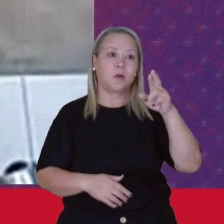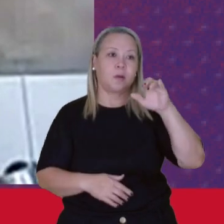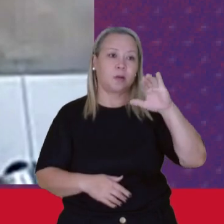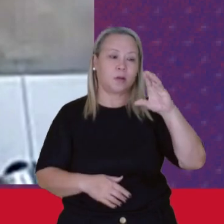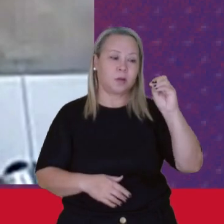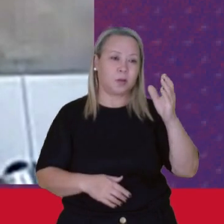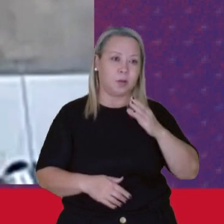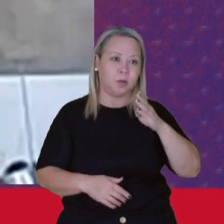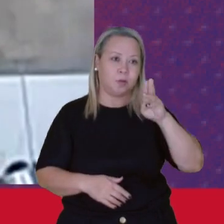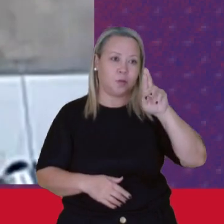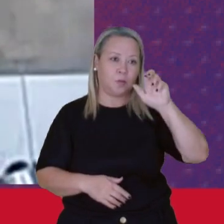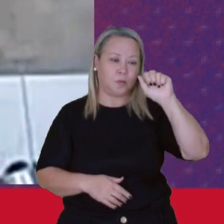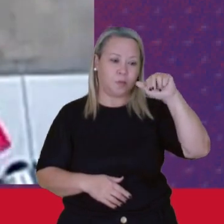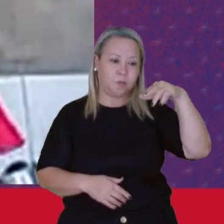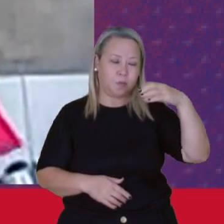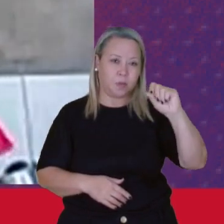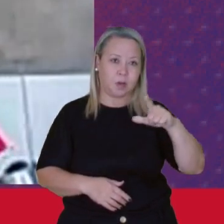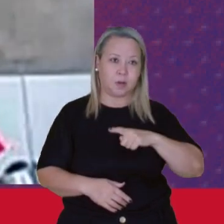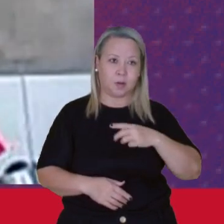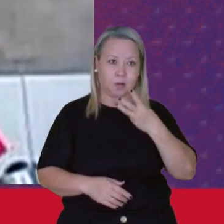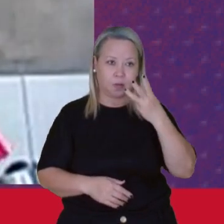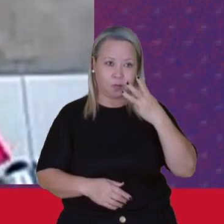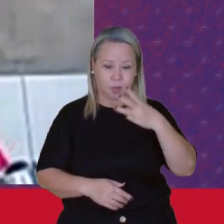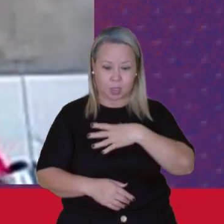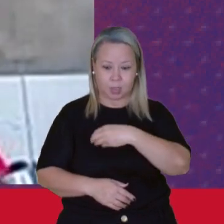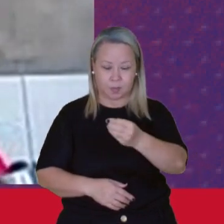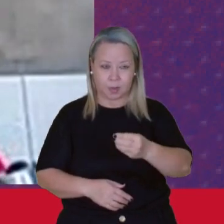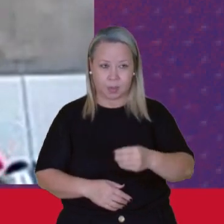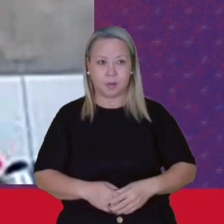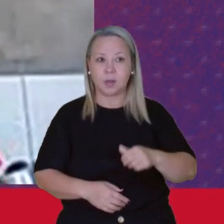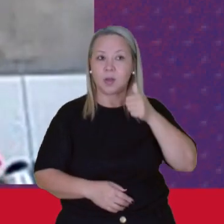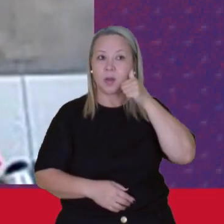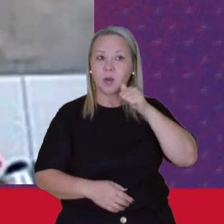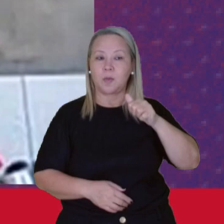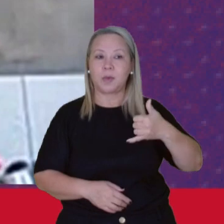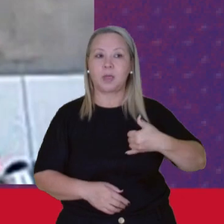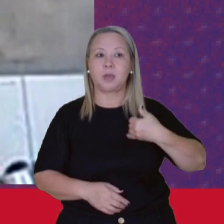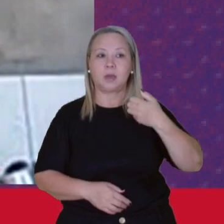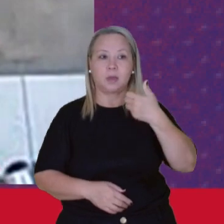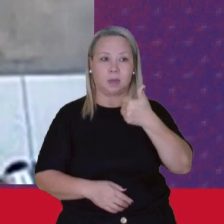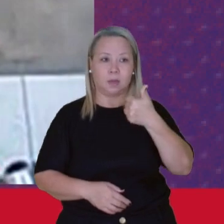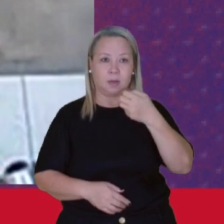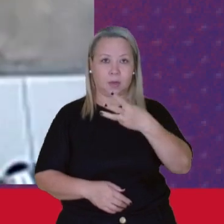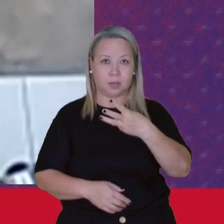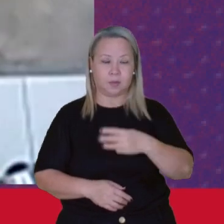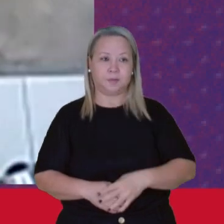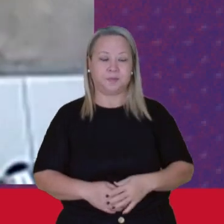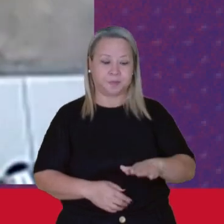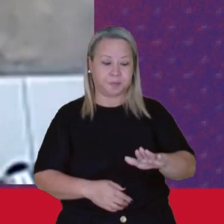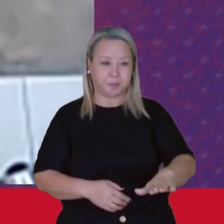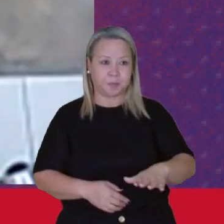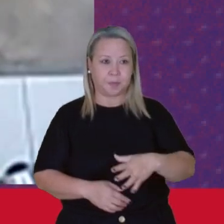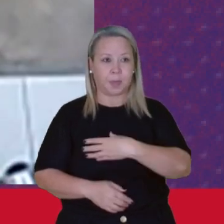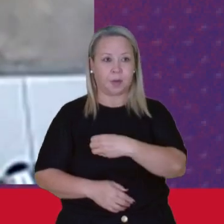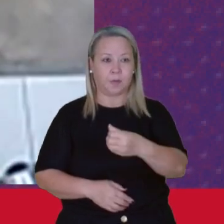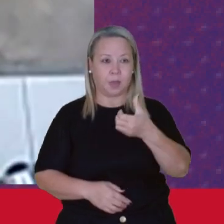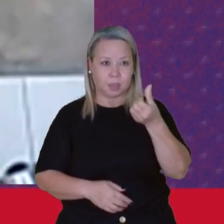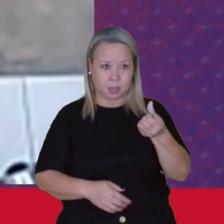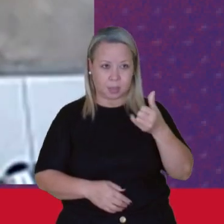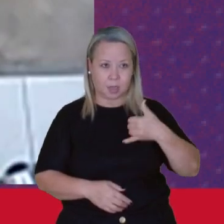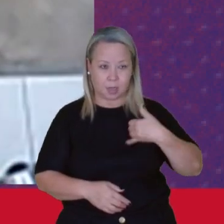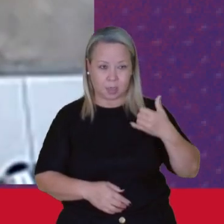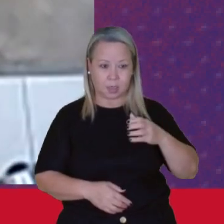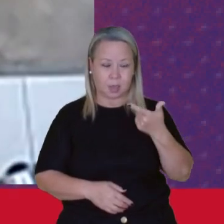três filhos Tenho uma menina De 13 anos Um menino De 6 O outro De 4 Porque a gente Não tem que deixar